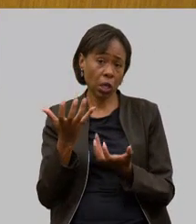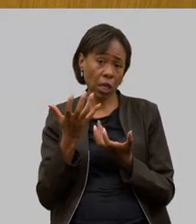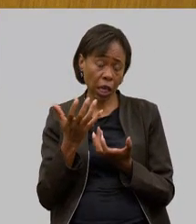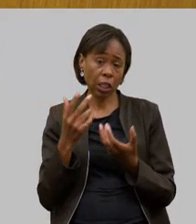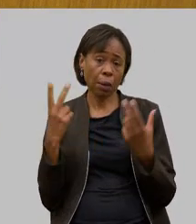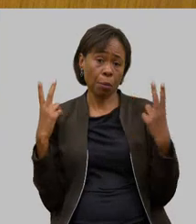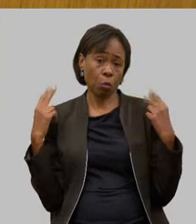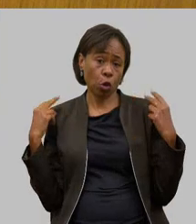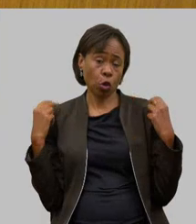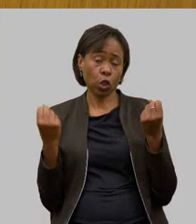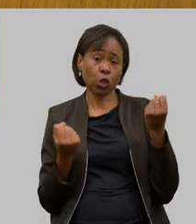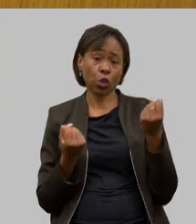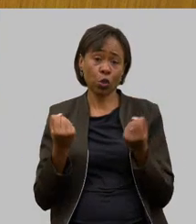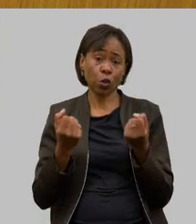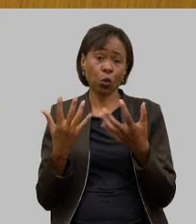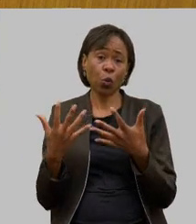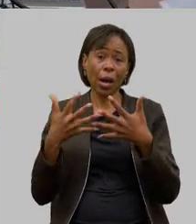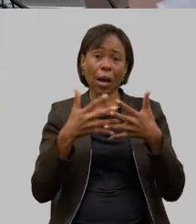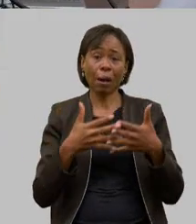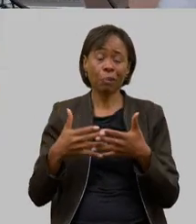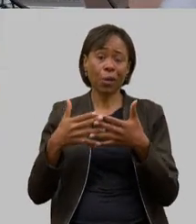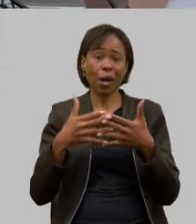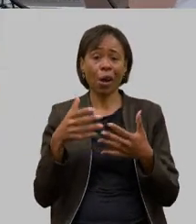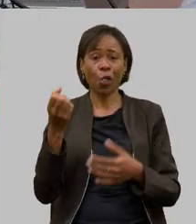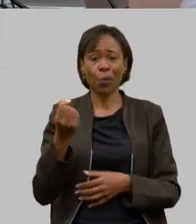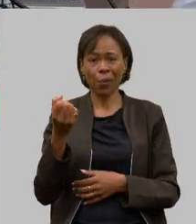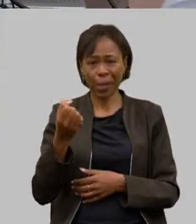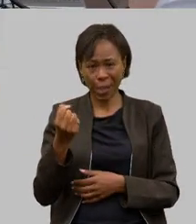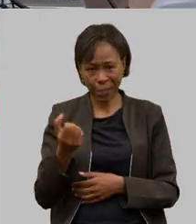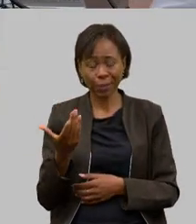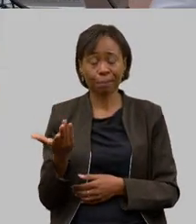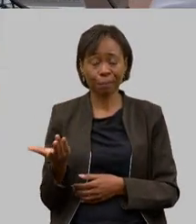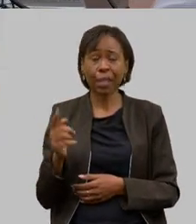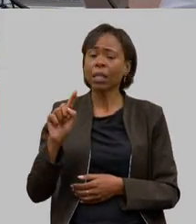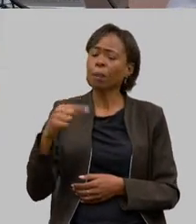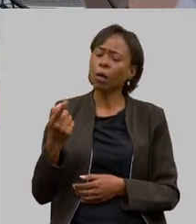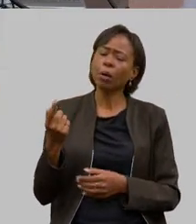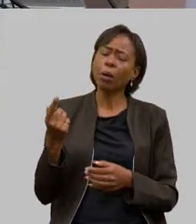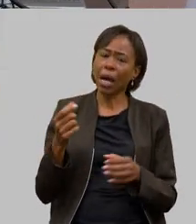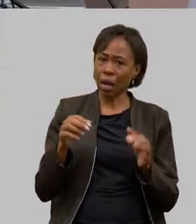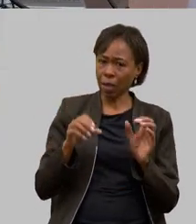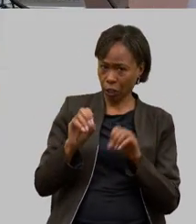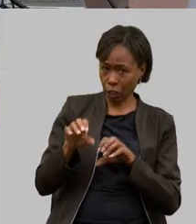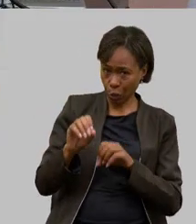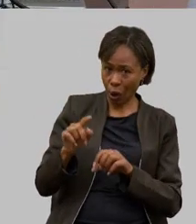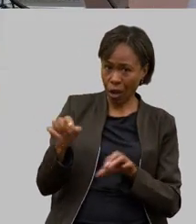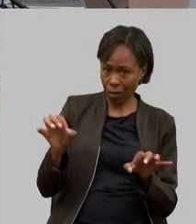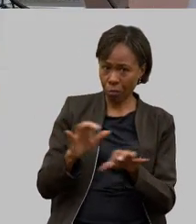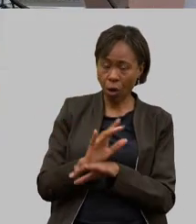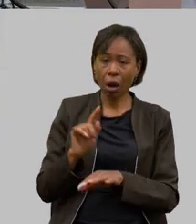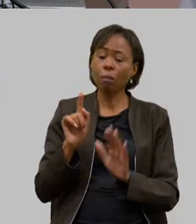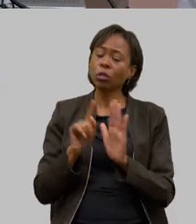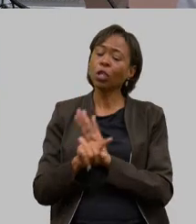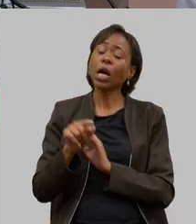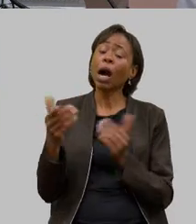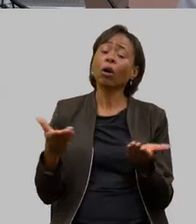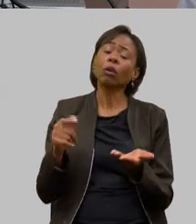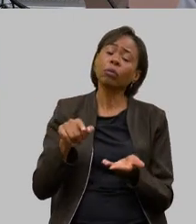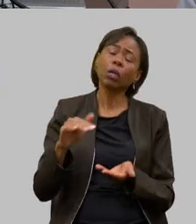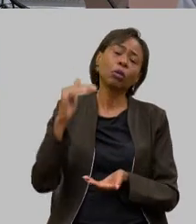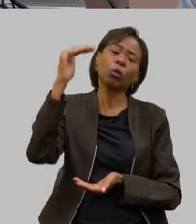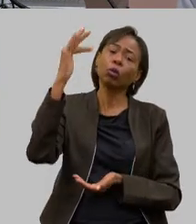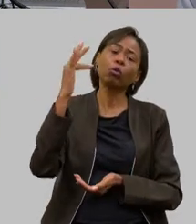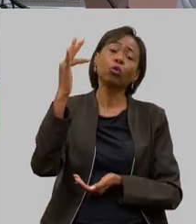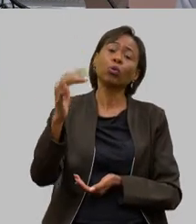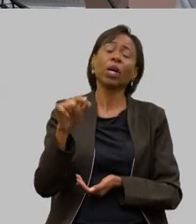motorista do caminhão de leite quando eu crescer depois do programa nós perguntamos o que você quer ser eu quero ser médico veterinário não que vai ser a melhor